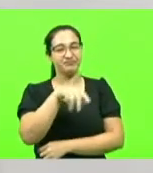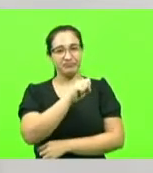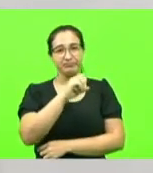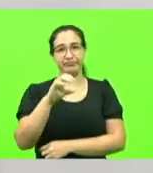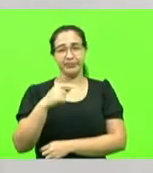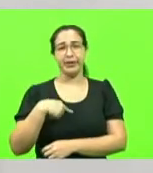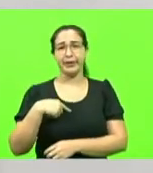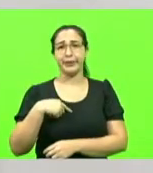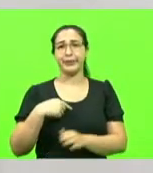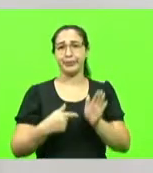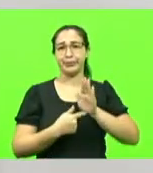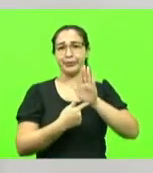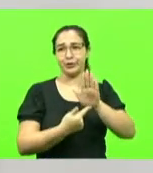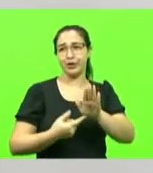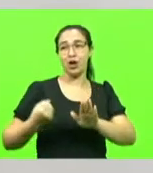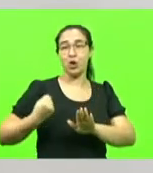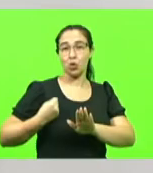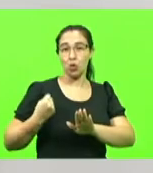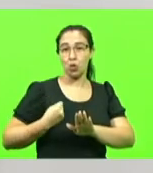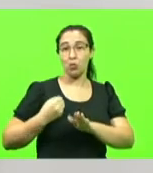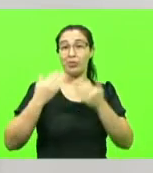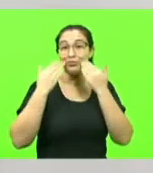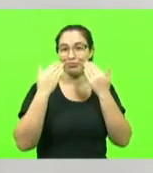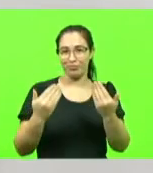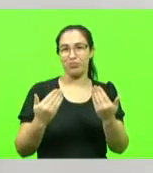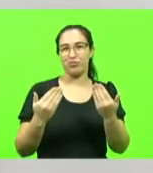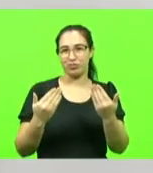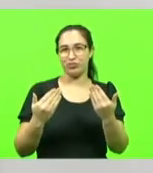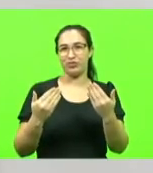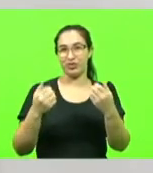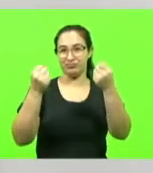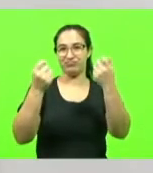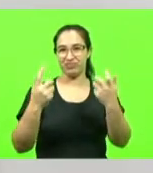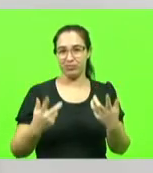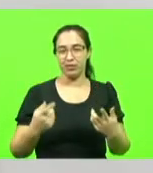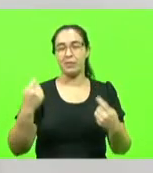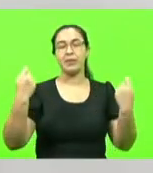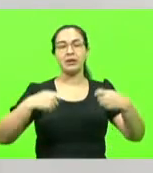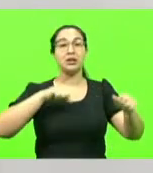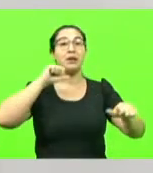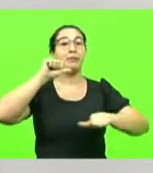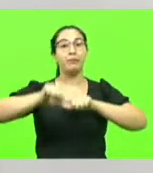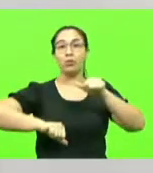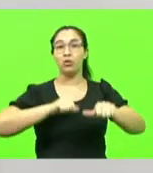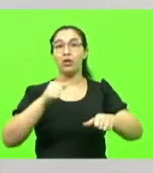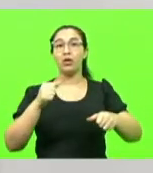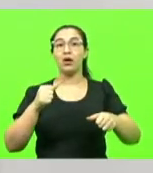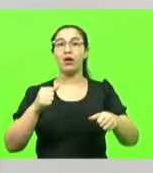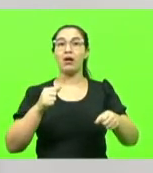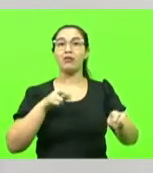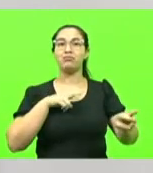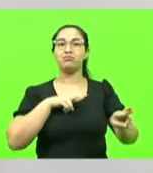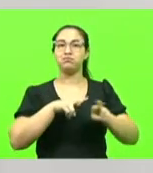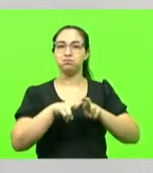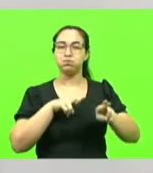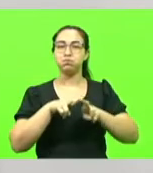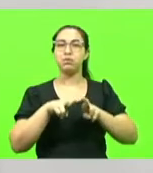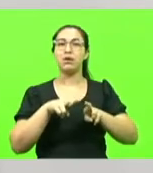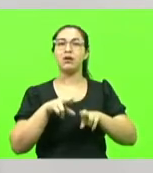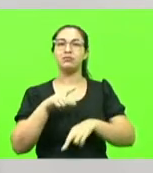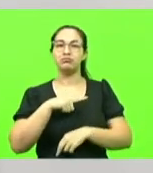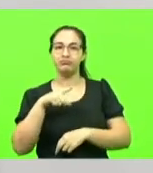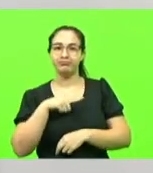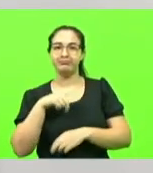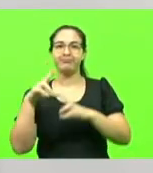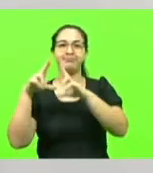estou particularmente cansado. Nós precisamos mudar a forma como nós nos relacionamos com Brasília. Nós